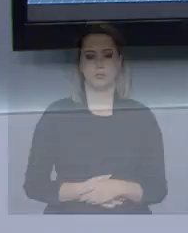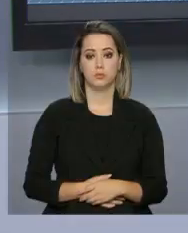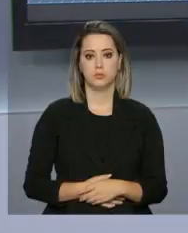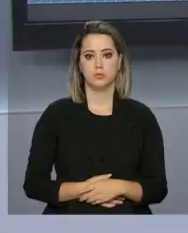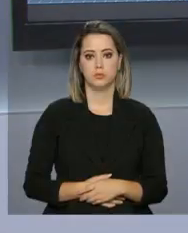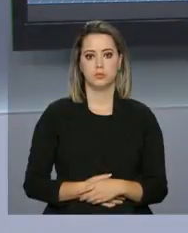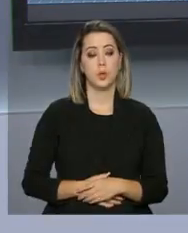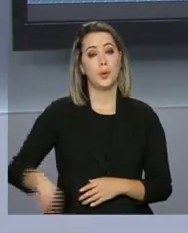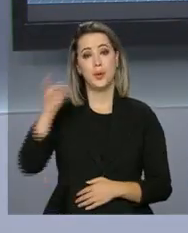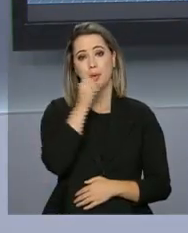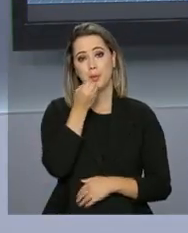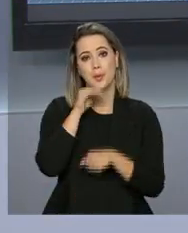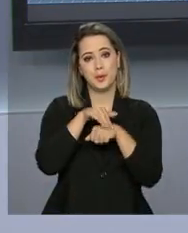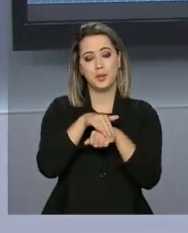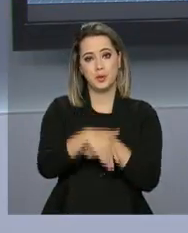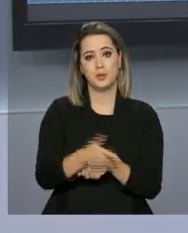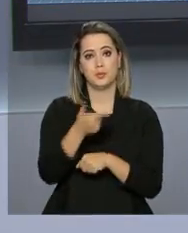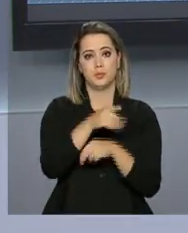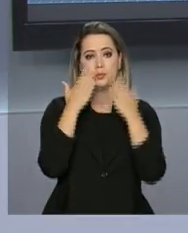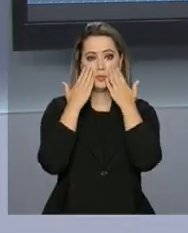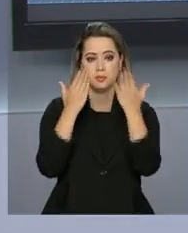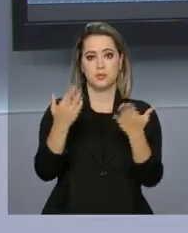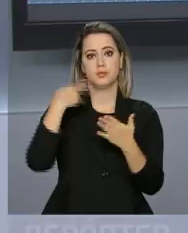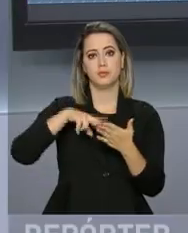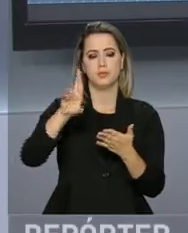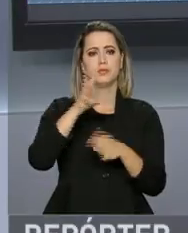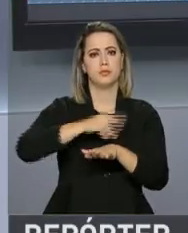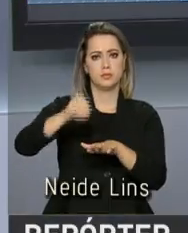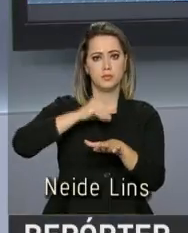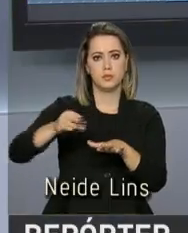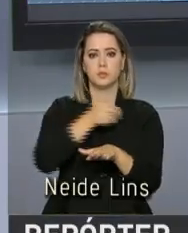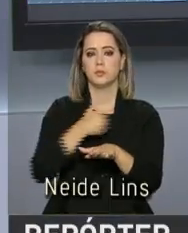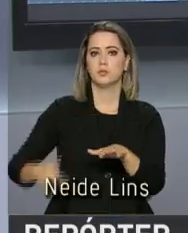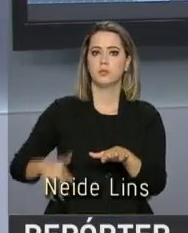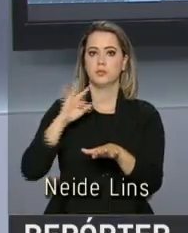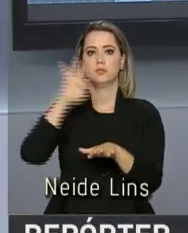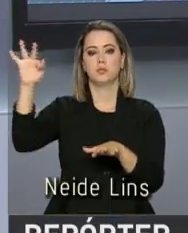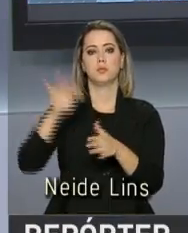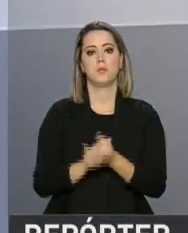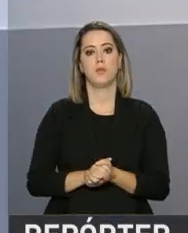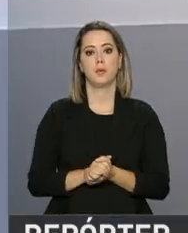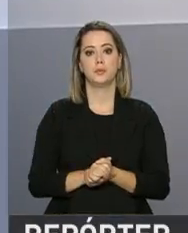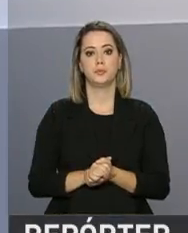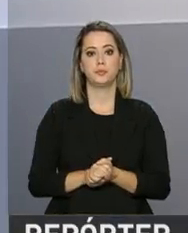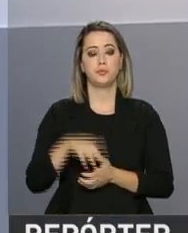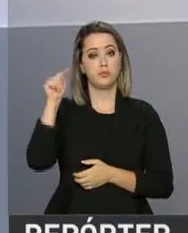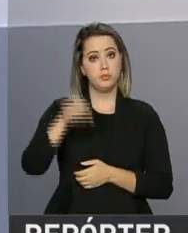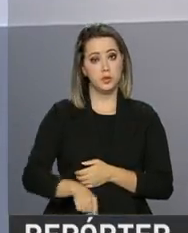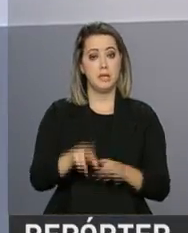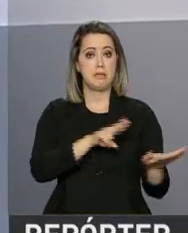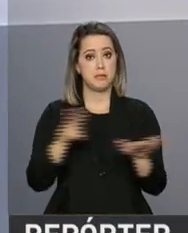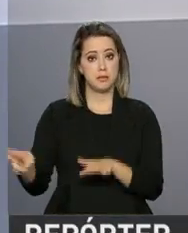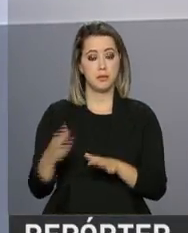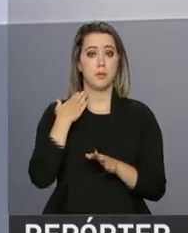Olá, boa noite. Estamos de volta com mais uma edição do Repórter NBR e as notícias do governo federal. Nesta semana,